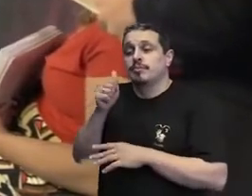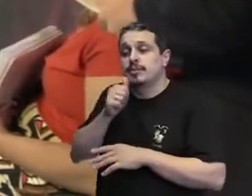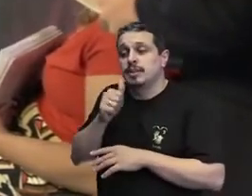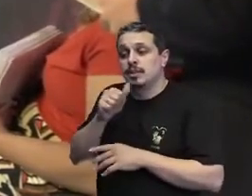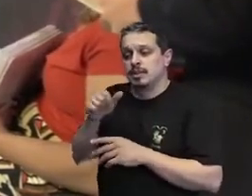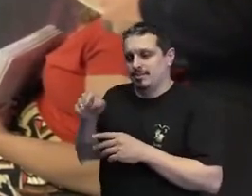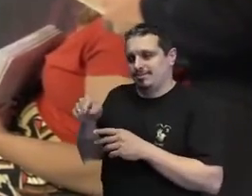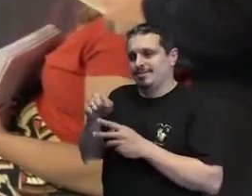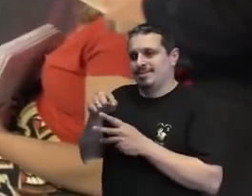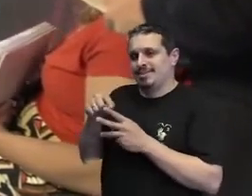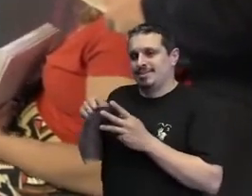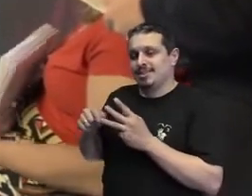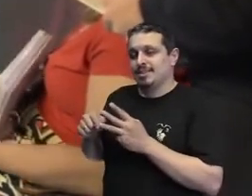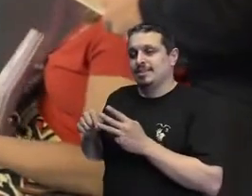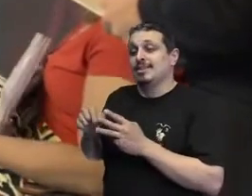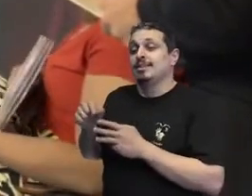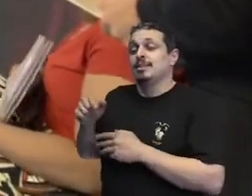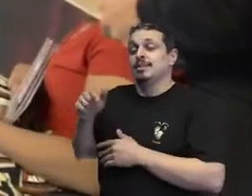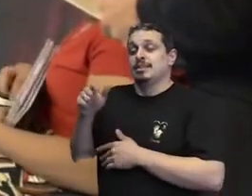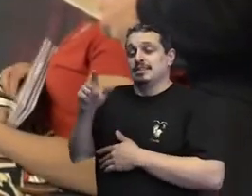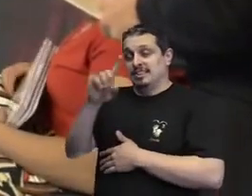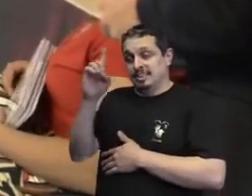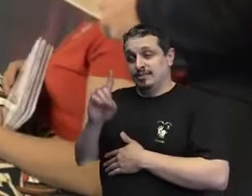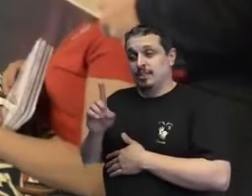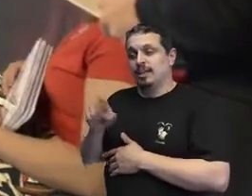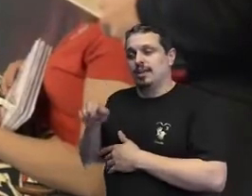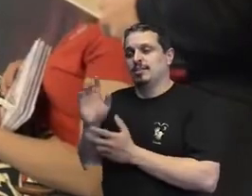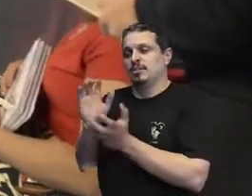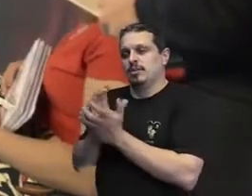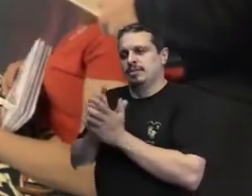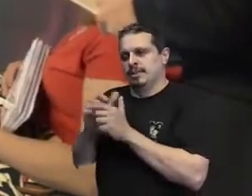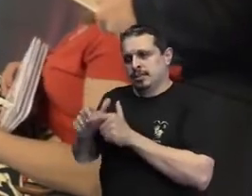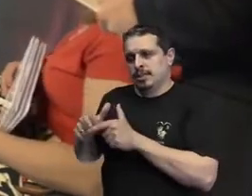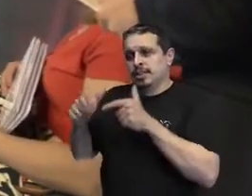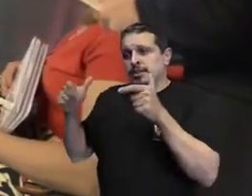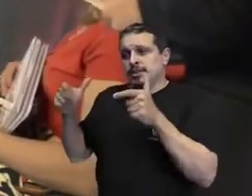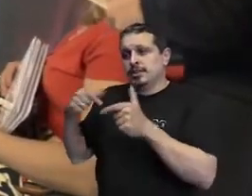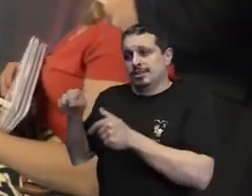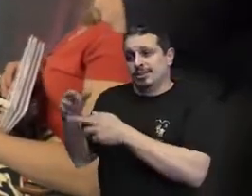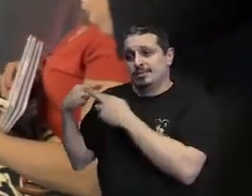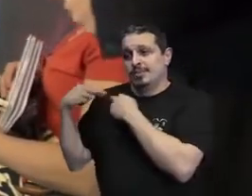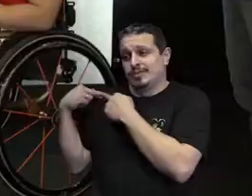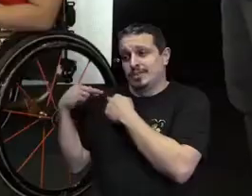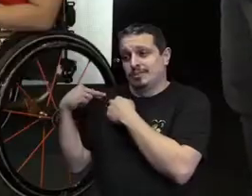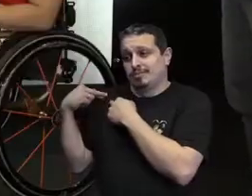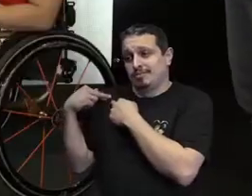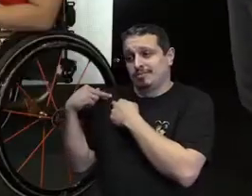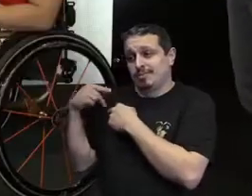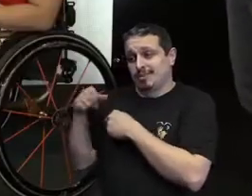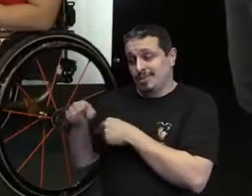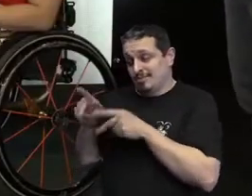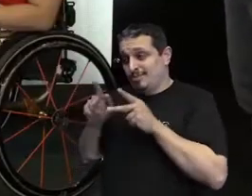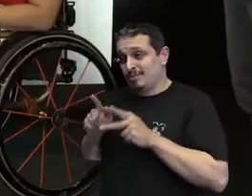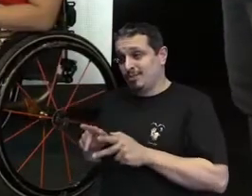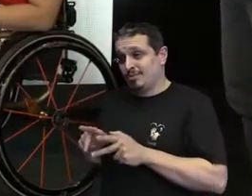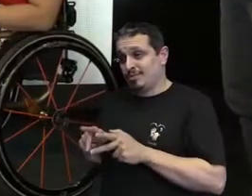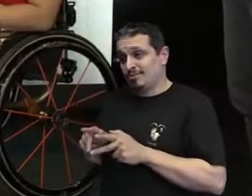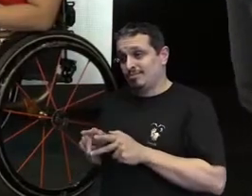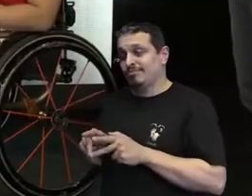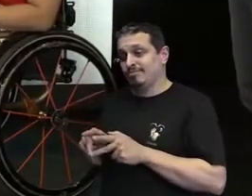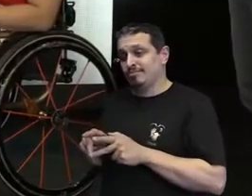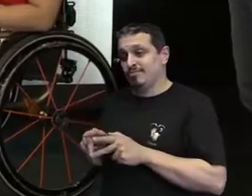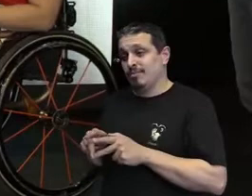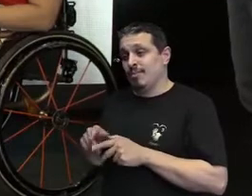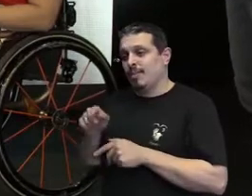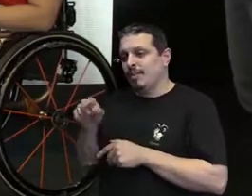com deficiência. Nós também temos uma grande responsabilidade de nos colocarmos como pessoas equânimes. Ou seja, como